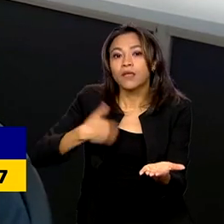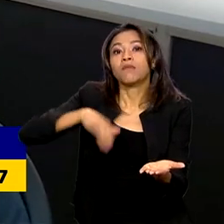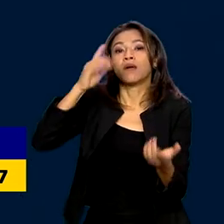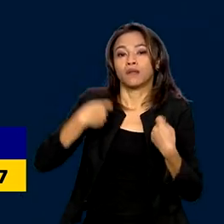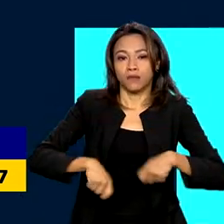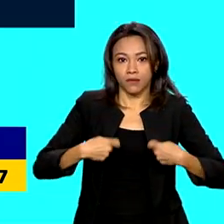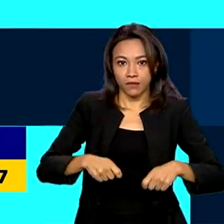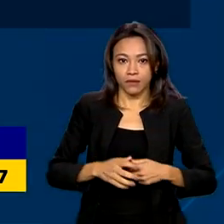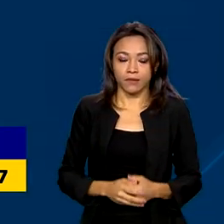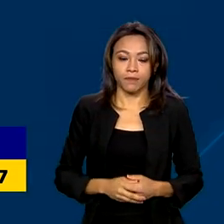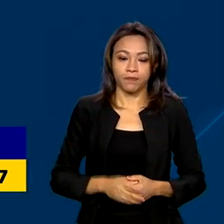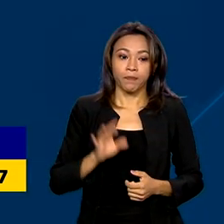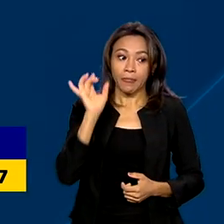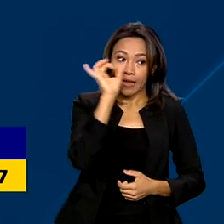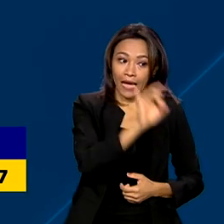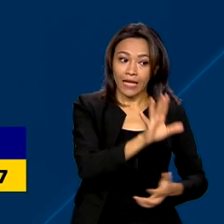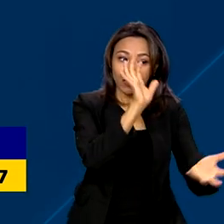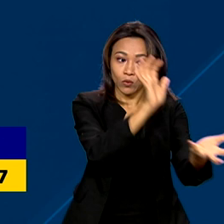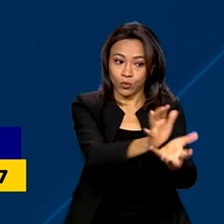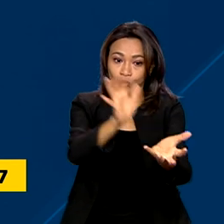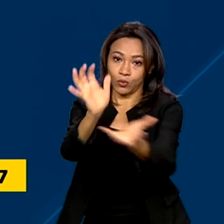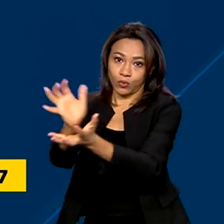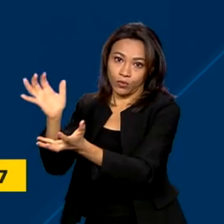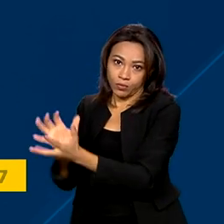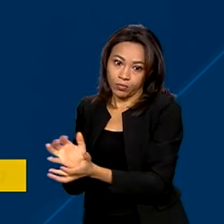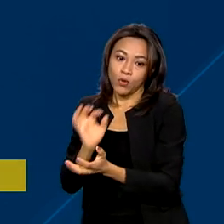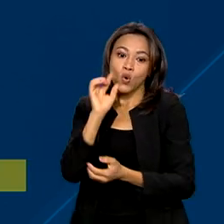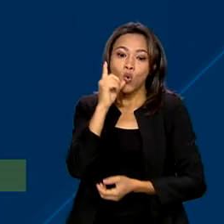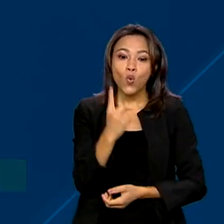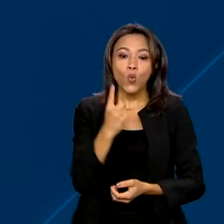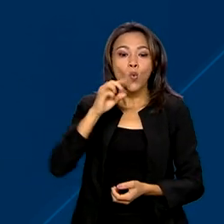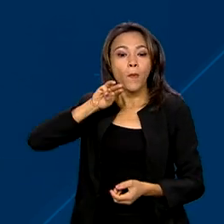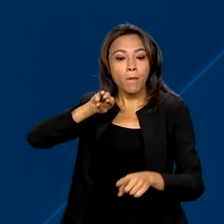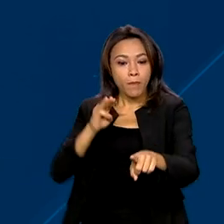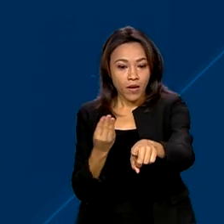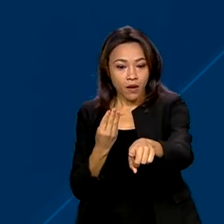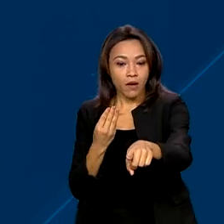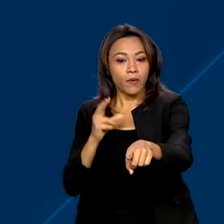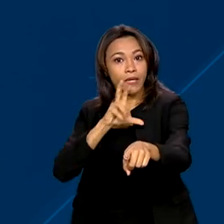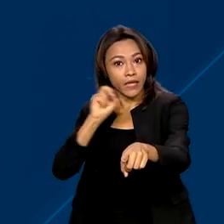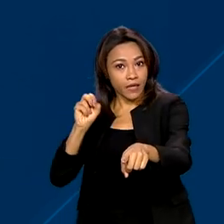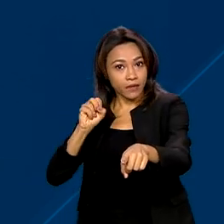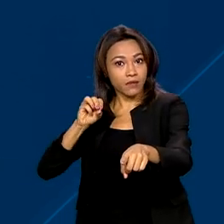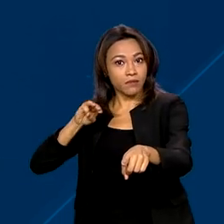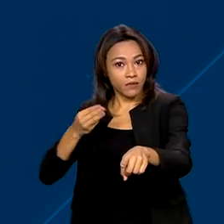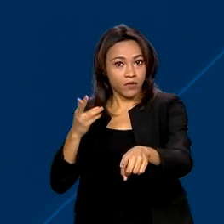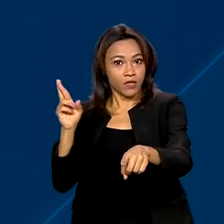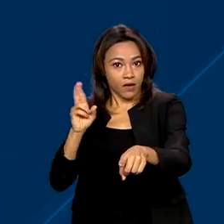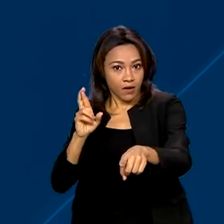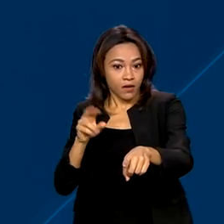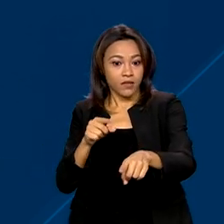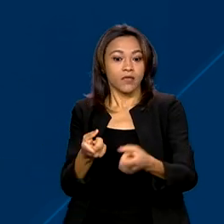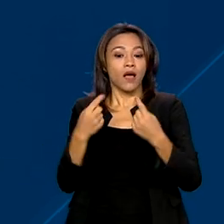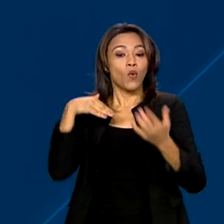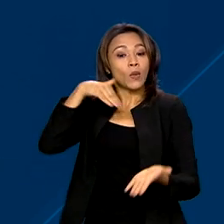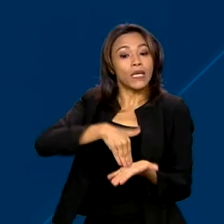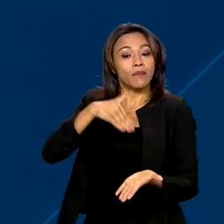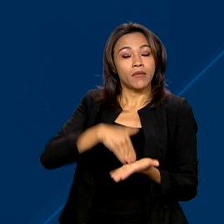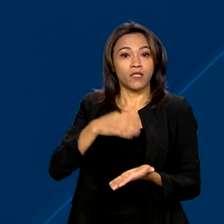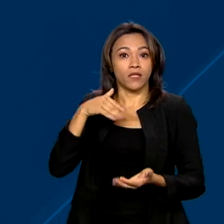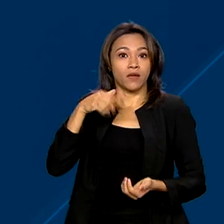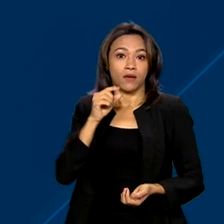necessitam. Cada organização poderá receber até um milhão e meio de reais por ano, com um limite de até 15 mil reais por